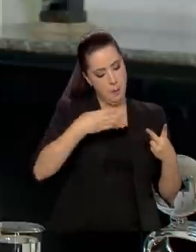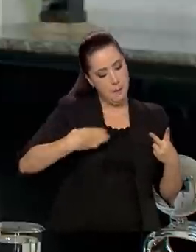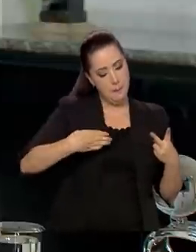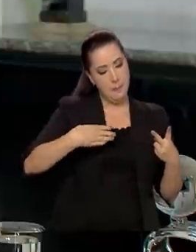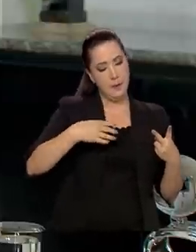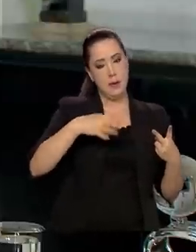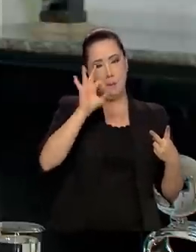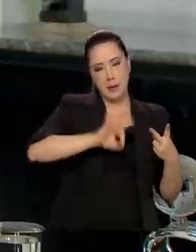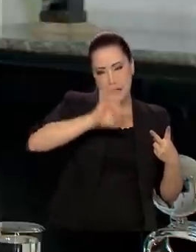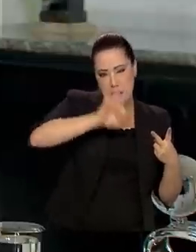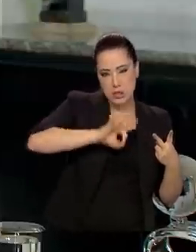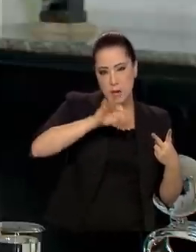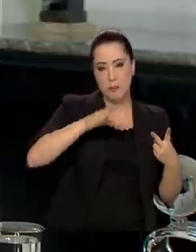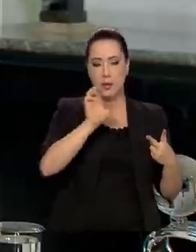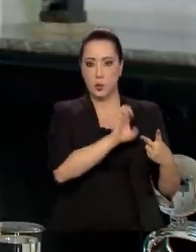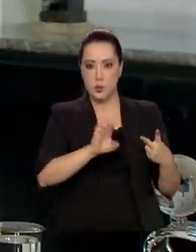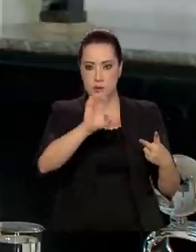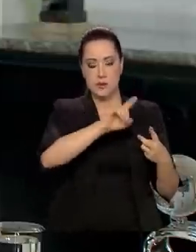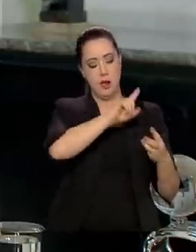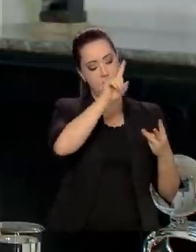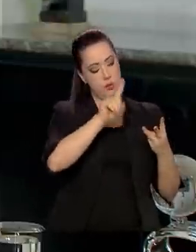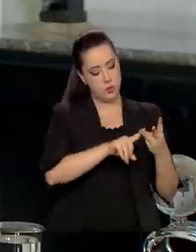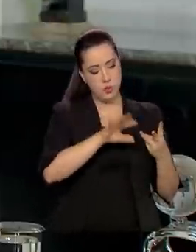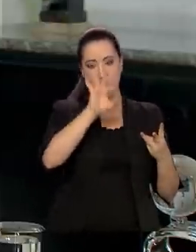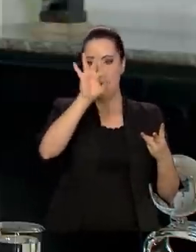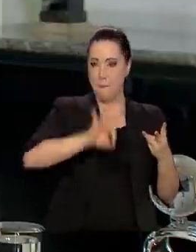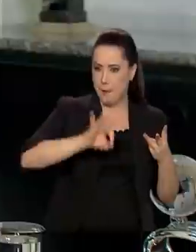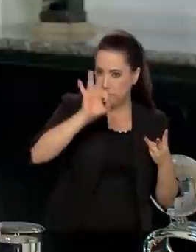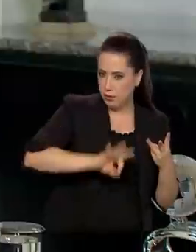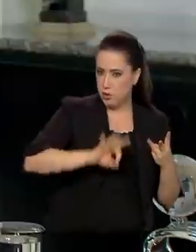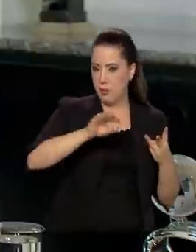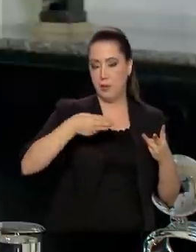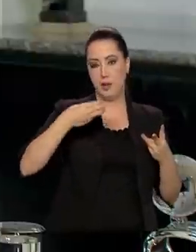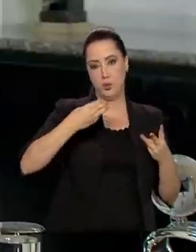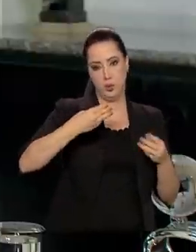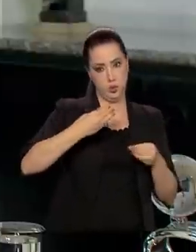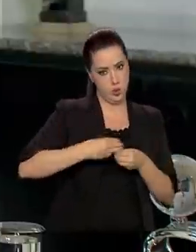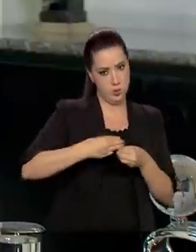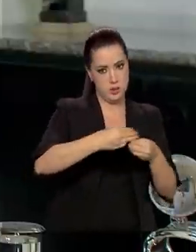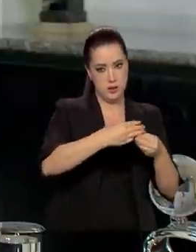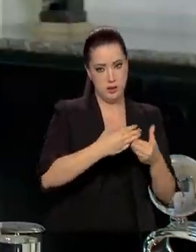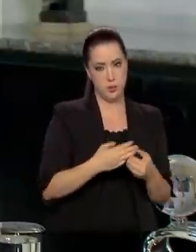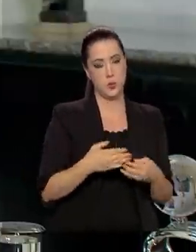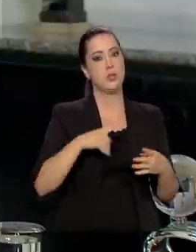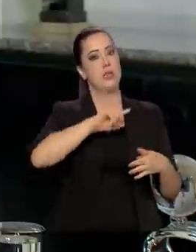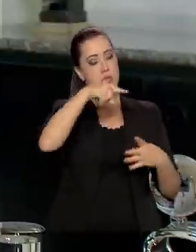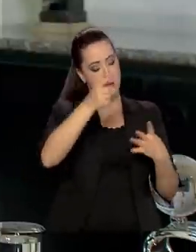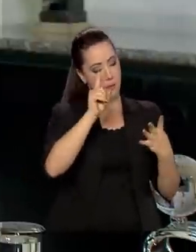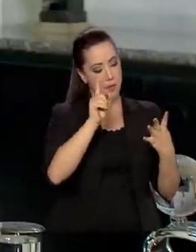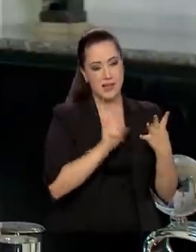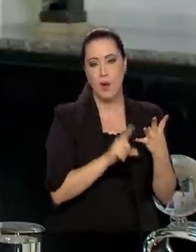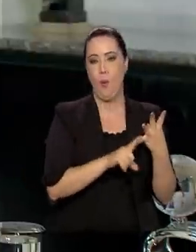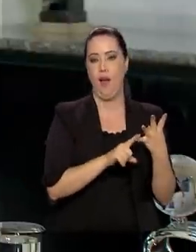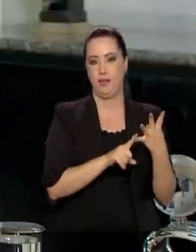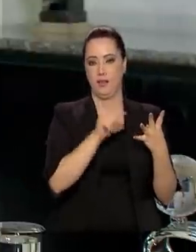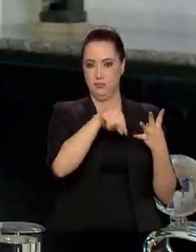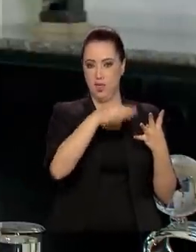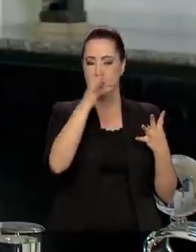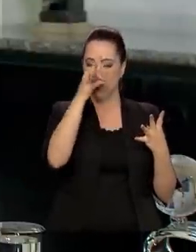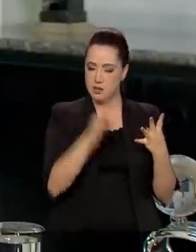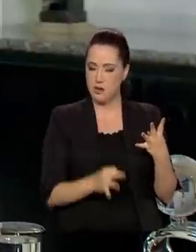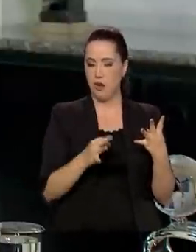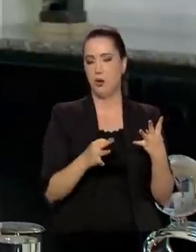Plano de execução dos municípios. E aí vem a quarta fase, que é a execução propriamente dita.